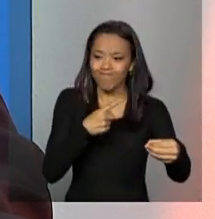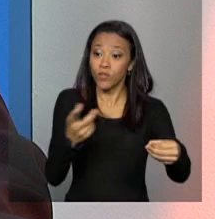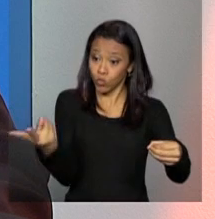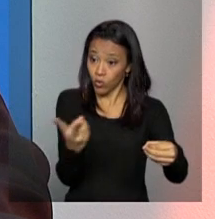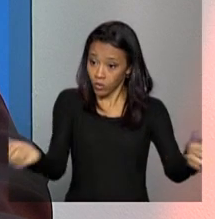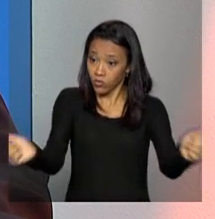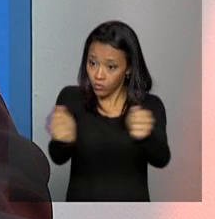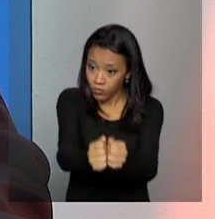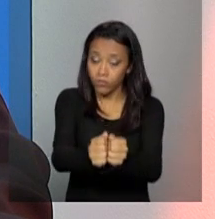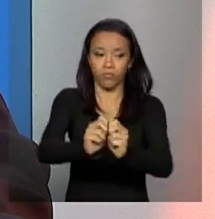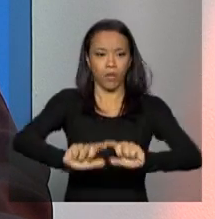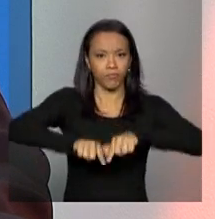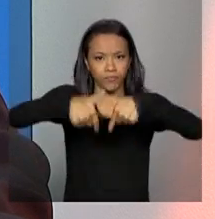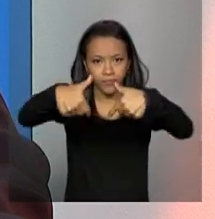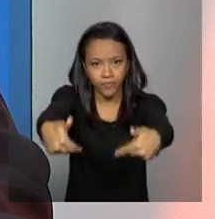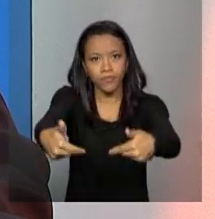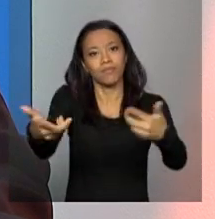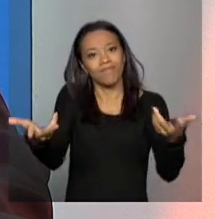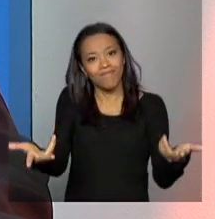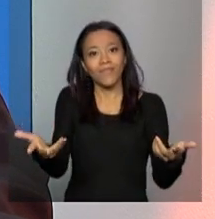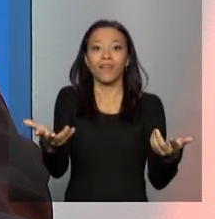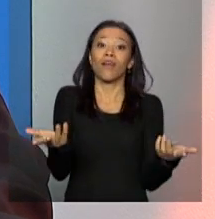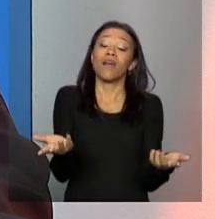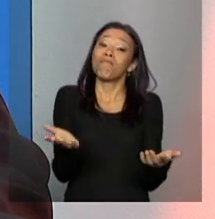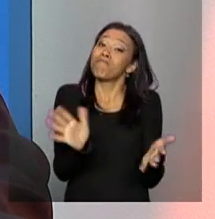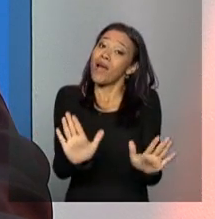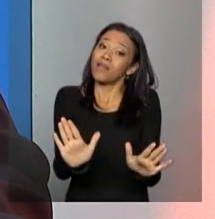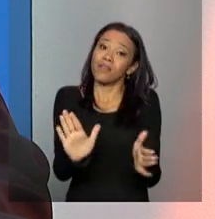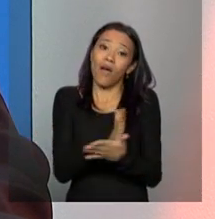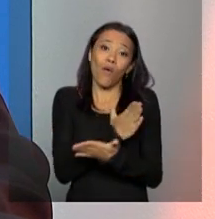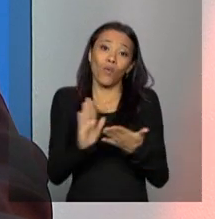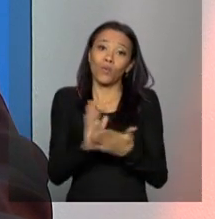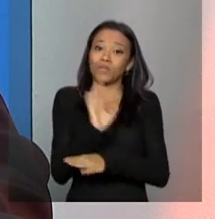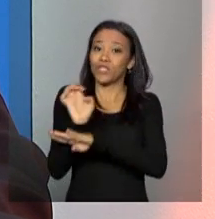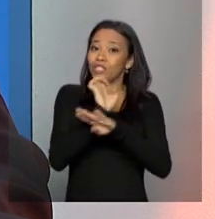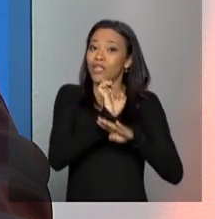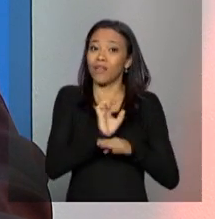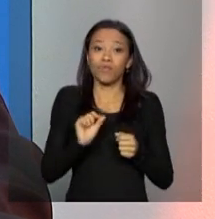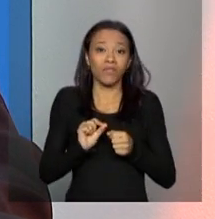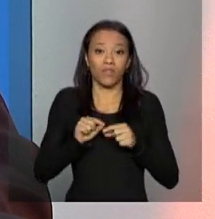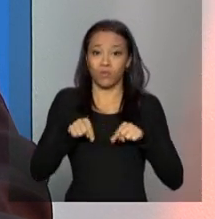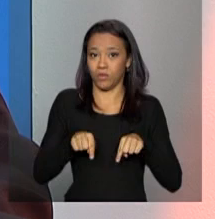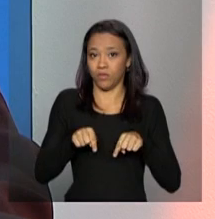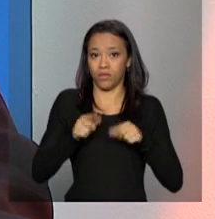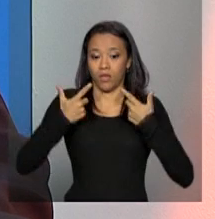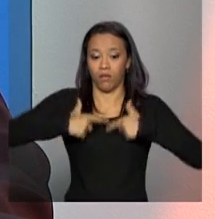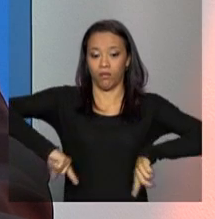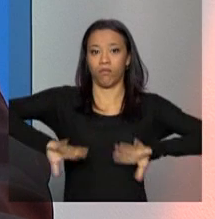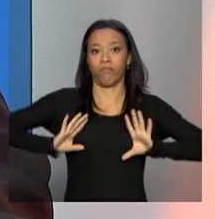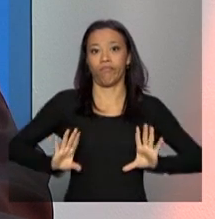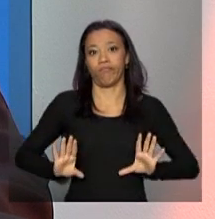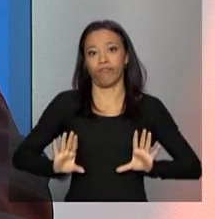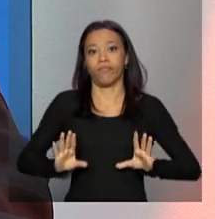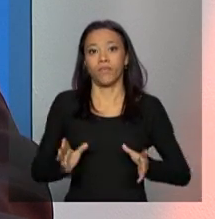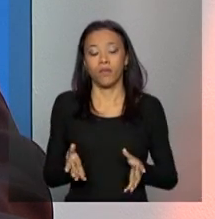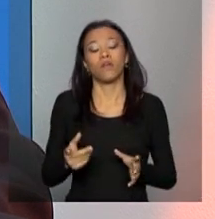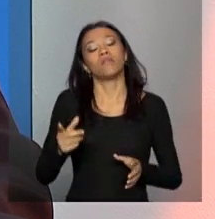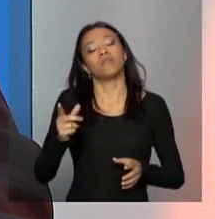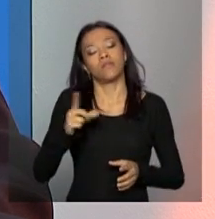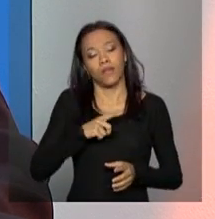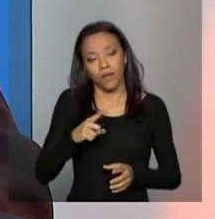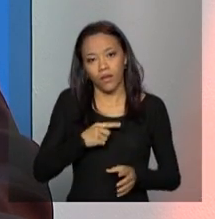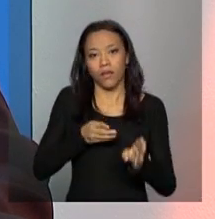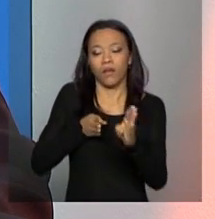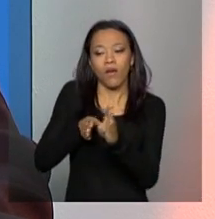alguns estados não têm feito. E outros exemplos do cumprimento das questões do pacto, existe a orientação